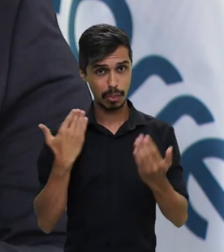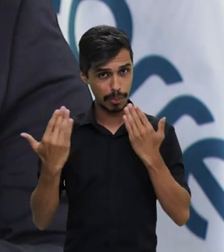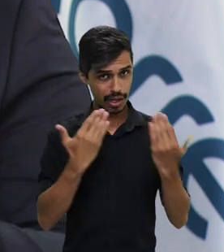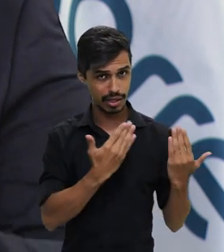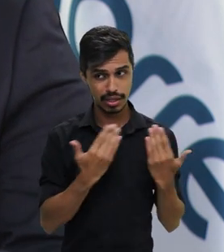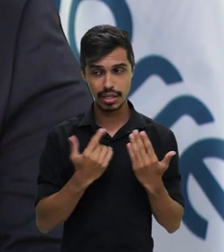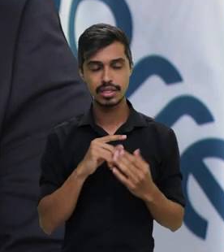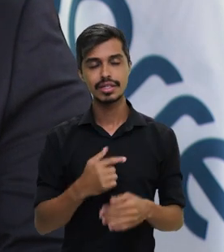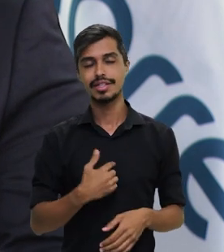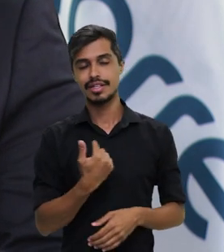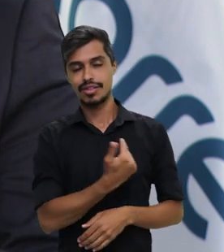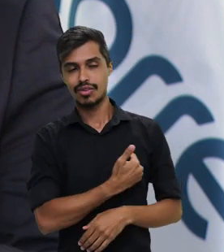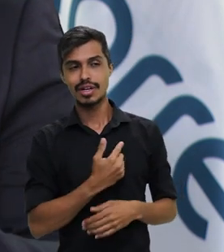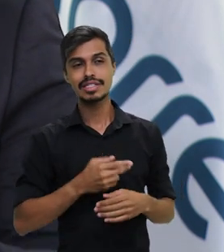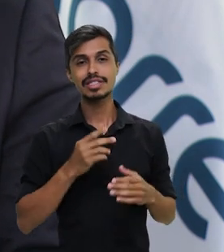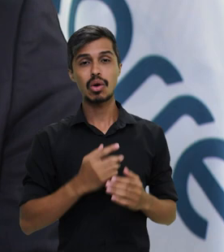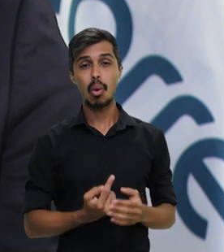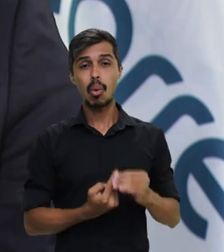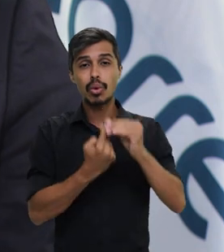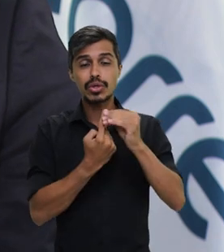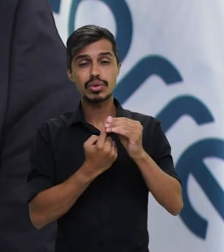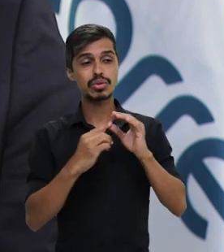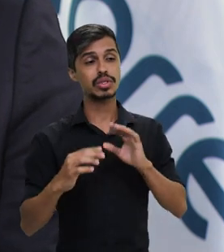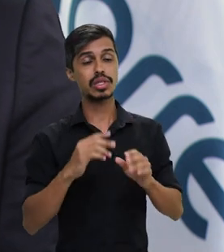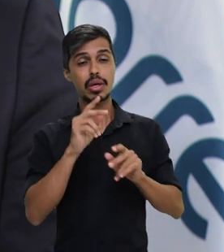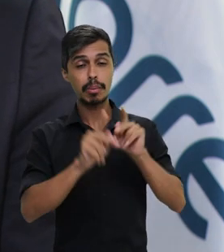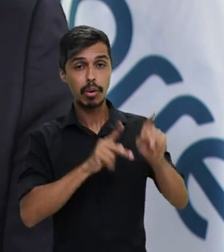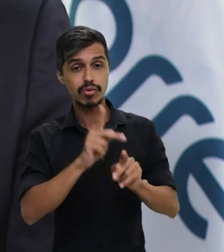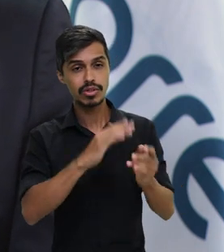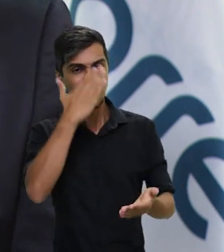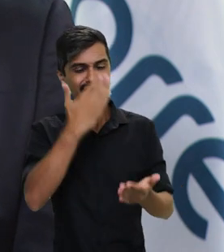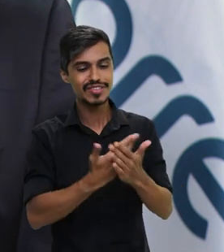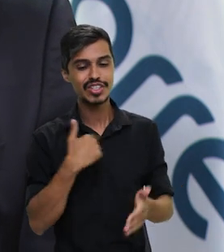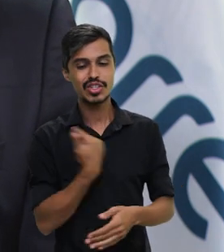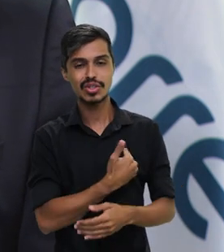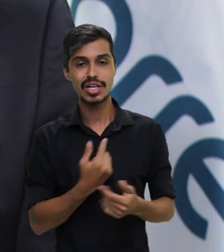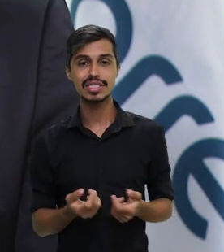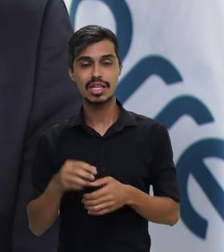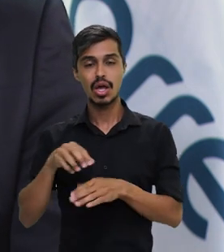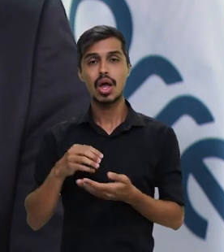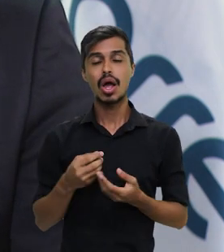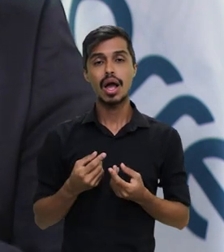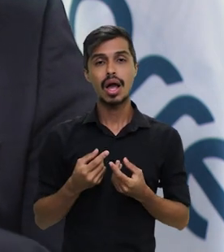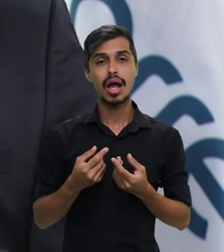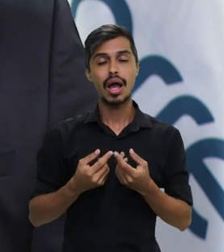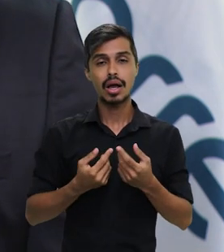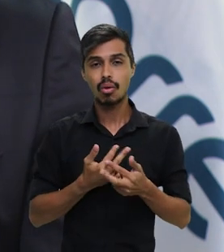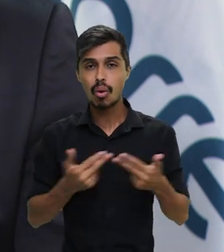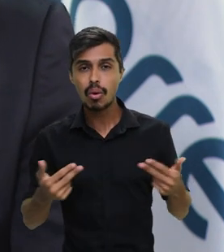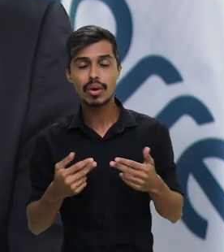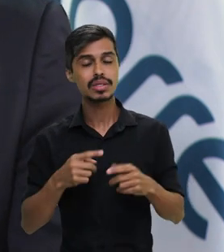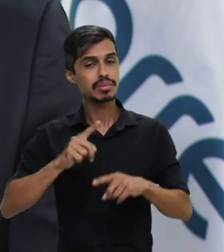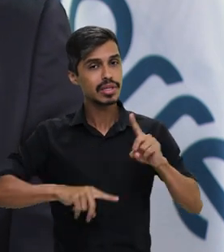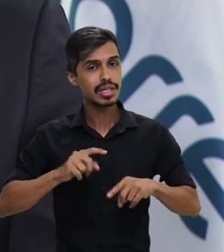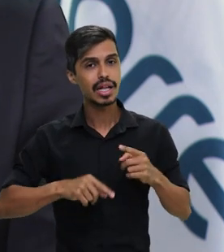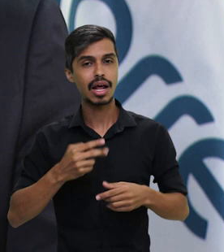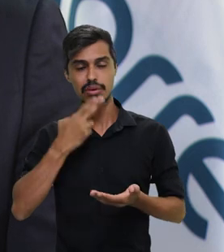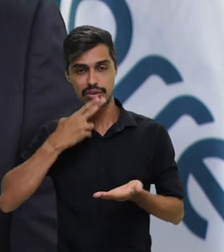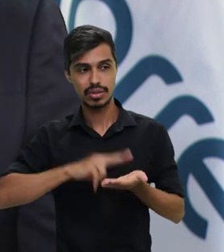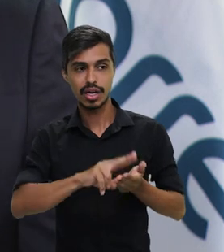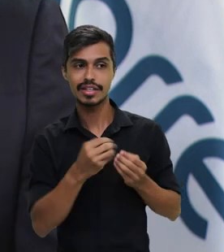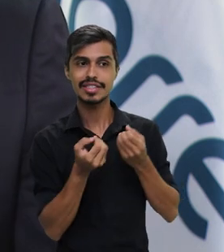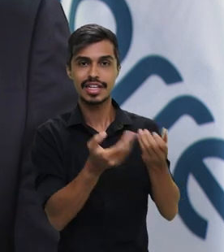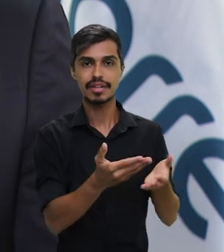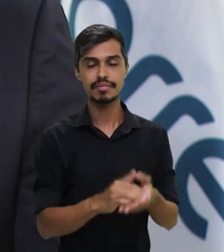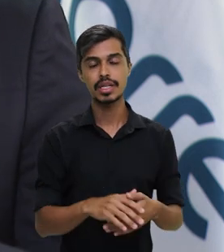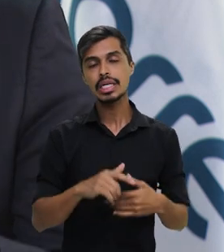órgãos confiam a entrega de produtos que são essenciais para a população. Então, eu não tenho dúvida que, mesmo com essas tentativas, a nossa empresa